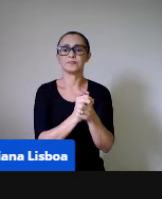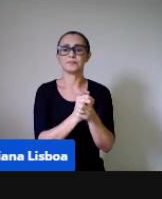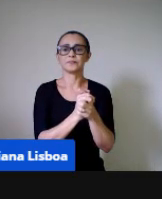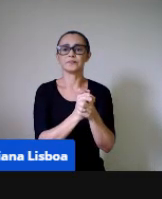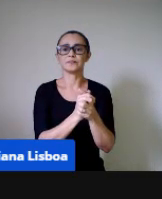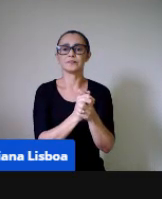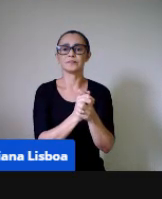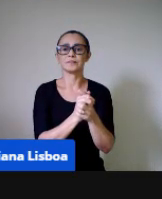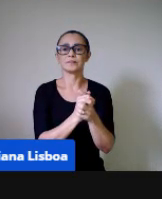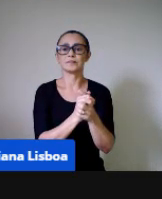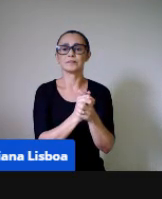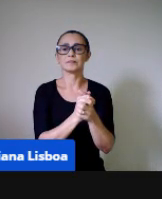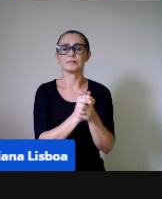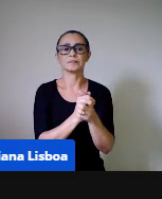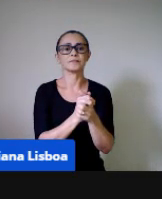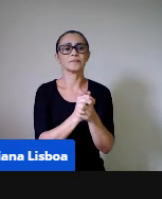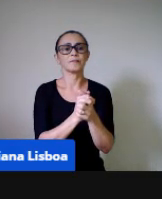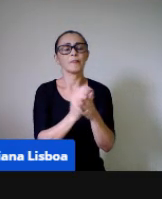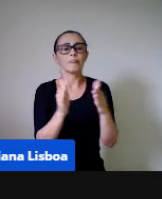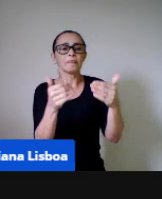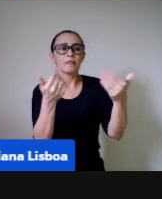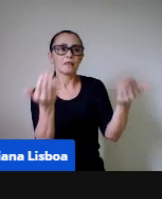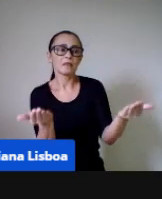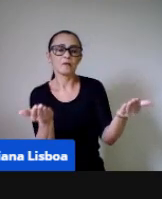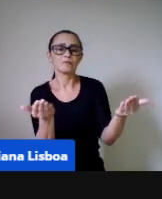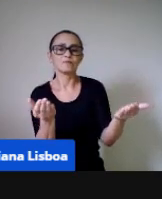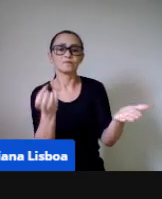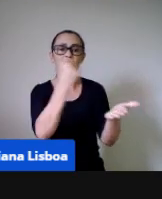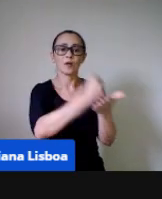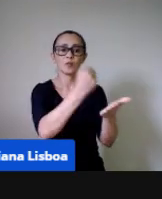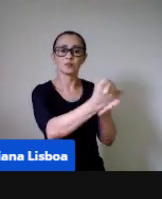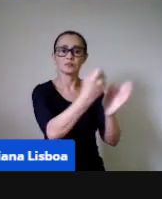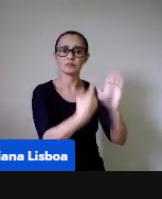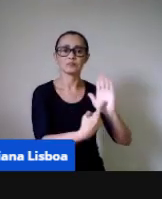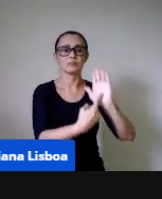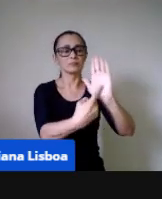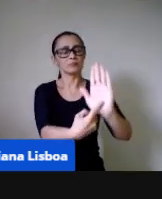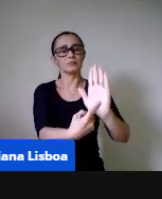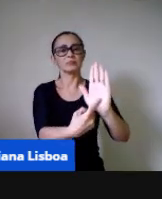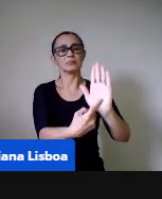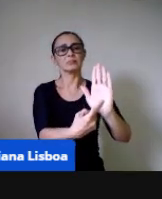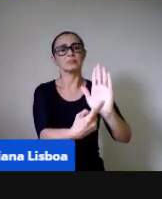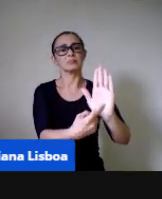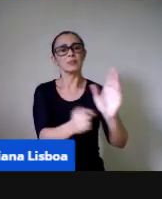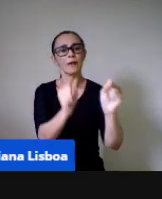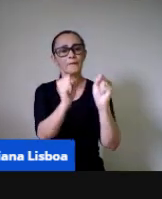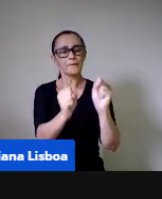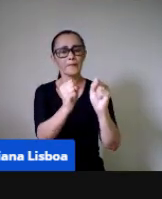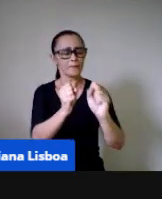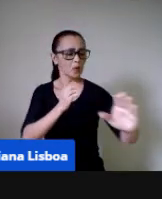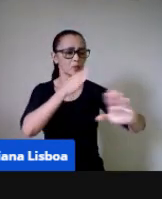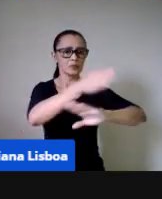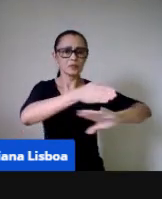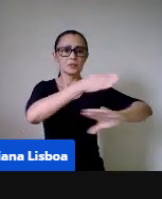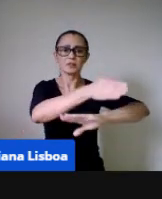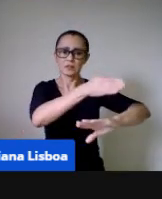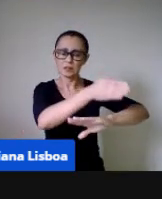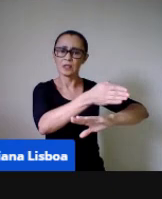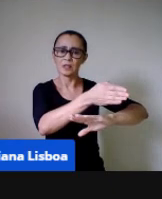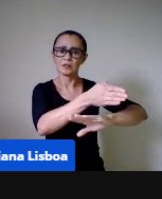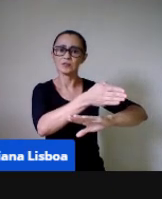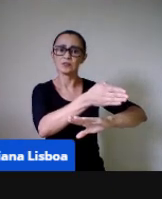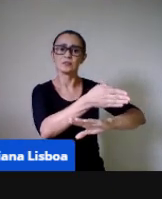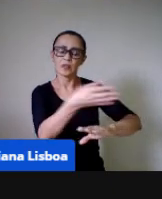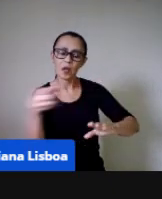Nós temos aí, olha só, né, o nosso documento. Vocês podem ter acesso à última versão dele.